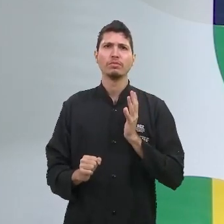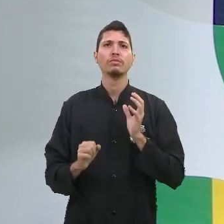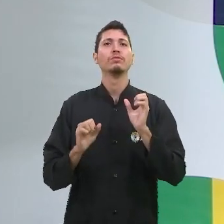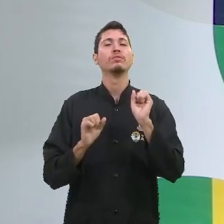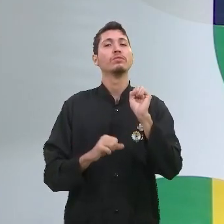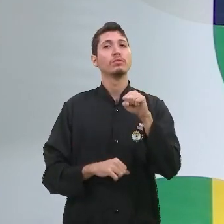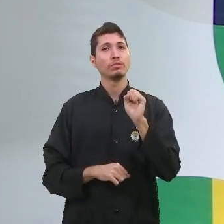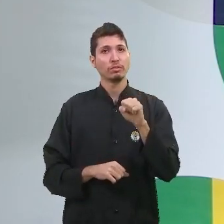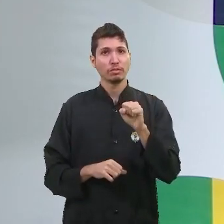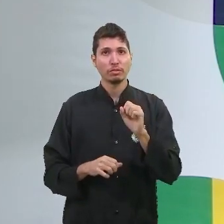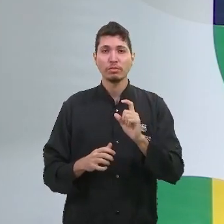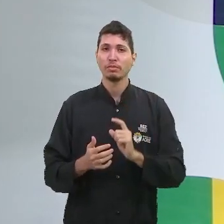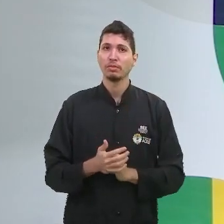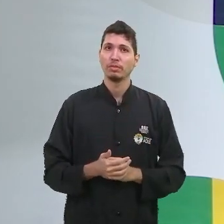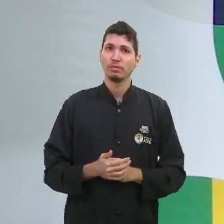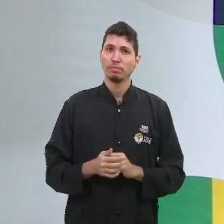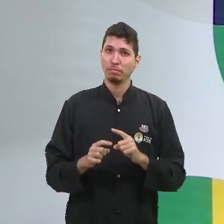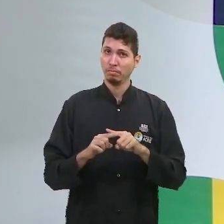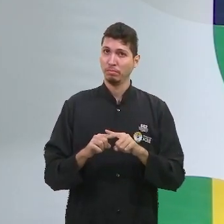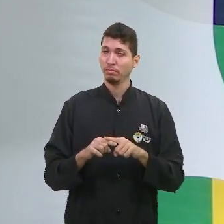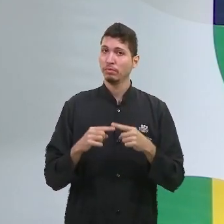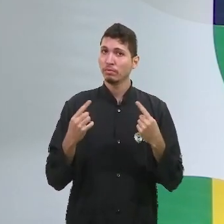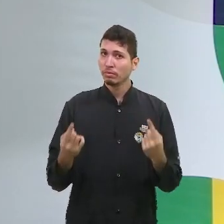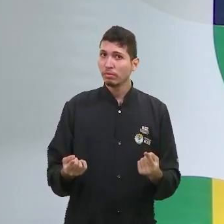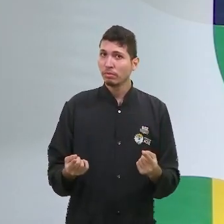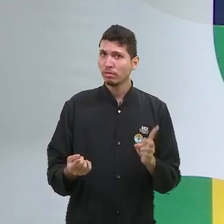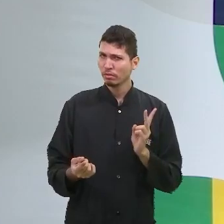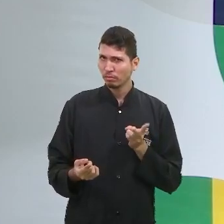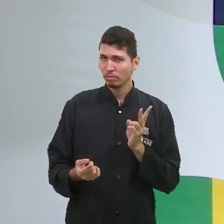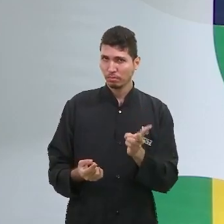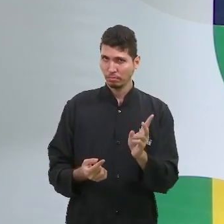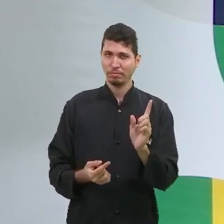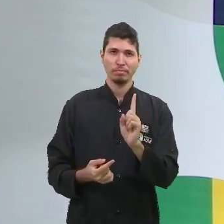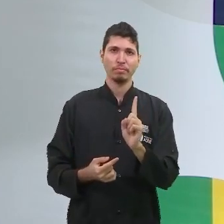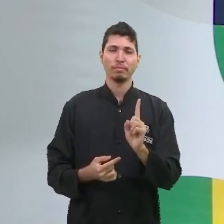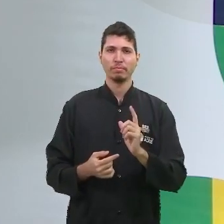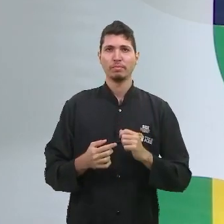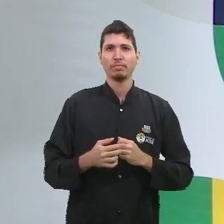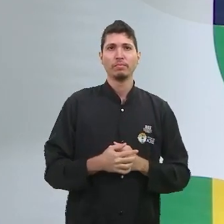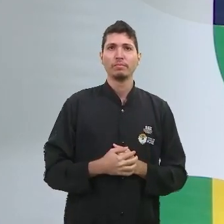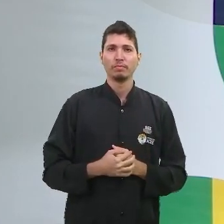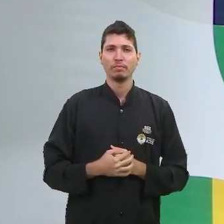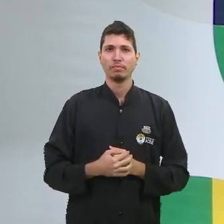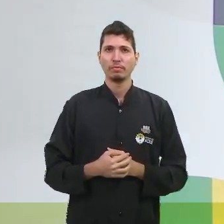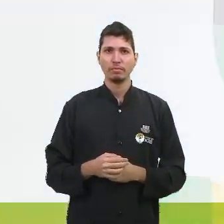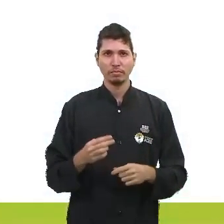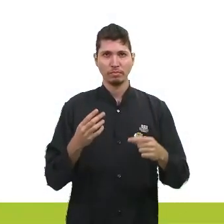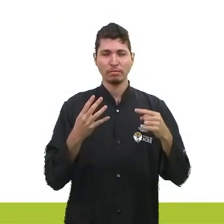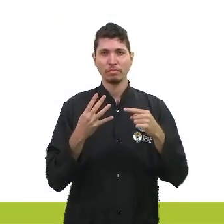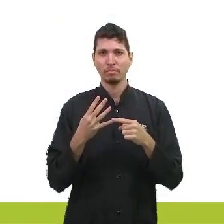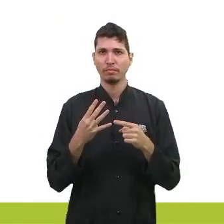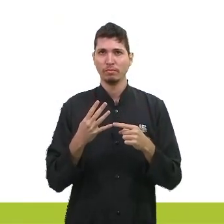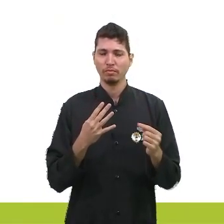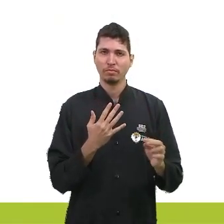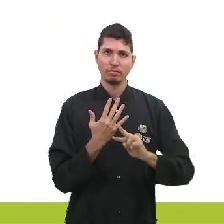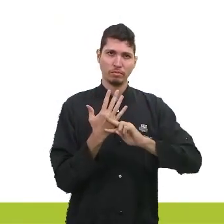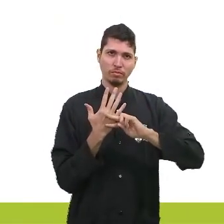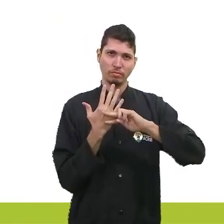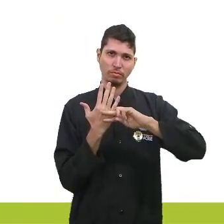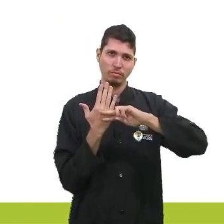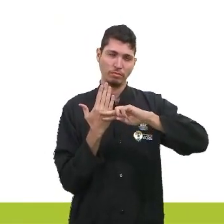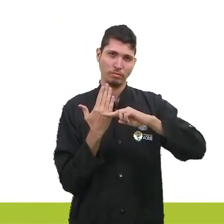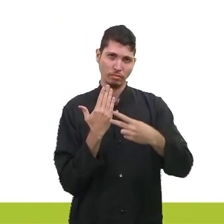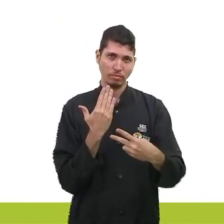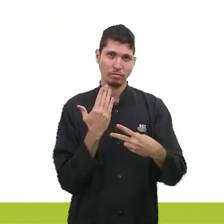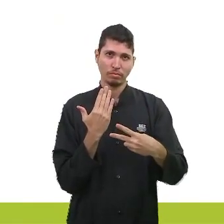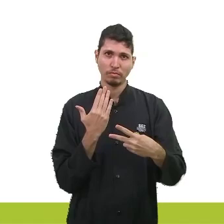exceções e não uma regra. E agora nós vamos visualizar a quarta e última consequência. Em tela,